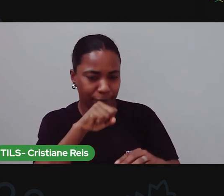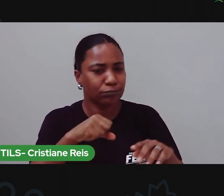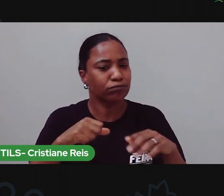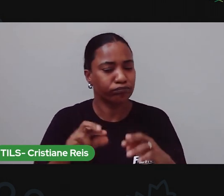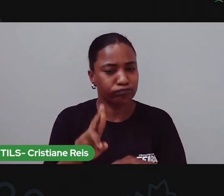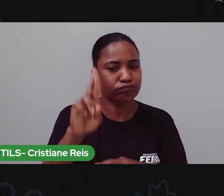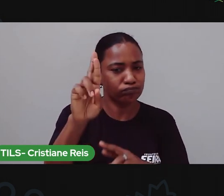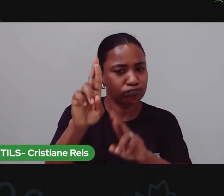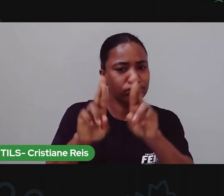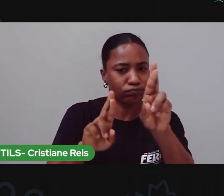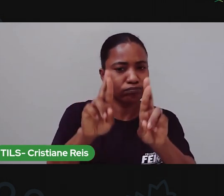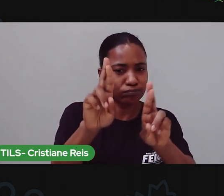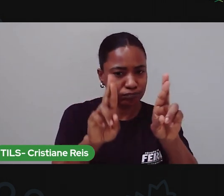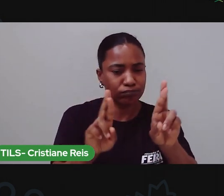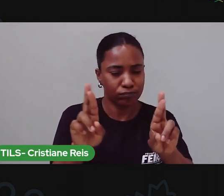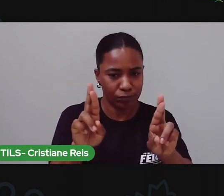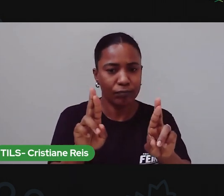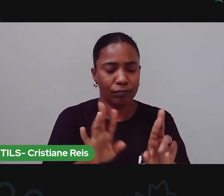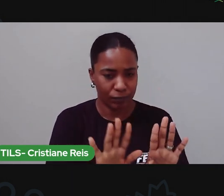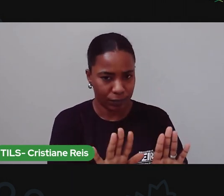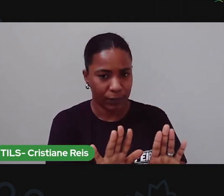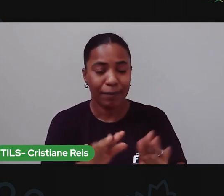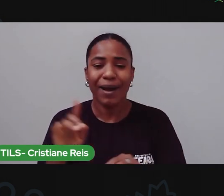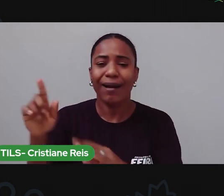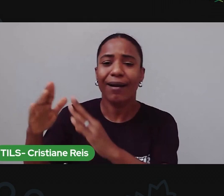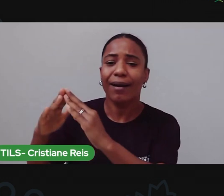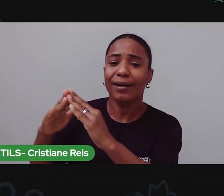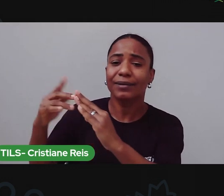que o pai do seu coleguinha tenha lá na casa dele.